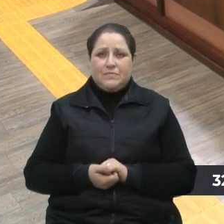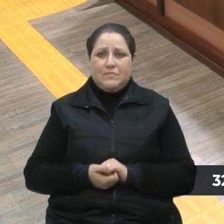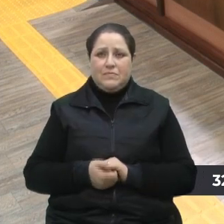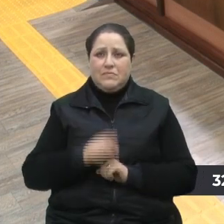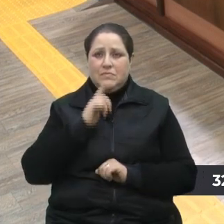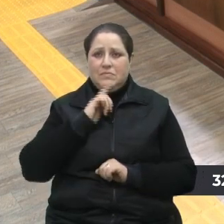Camiles.